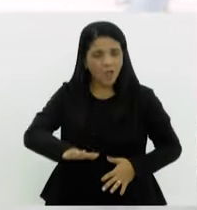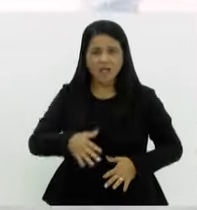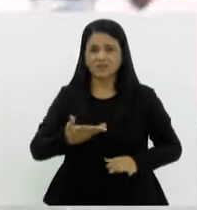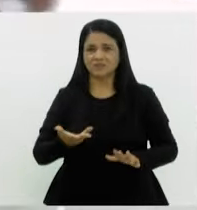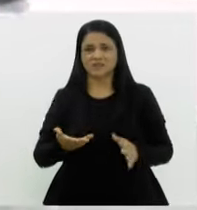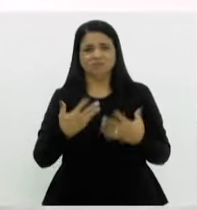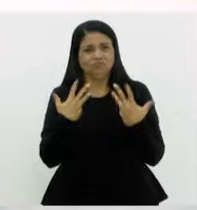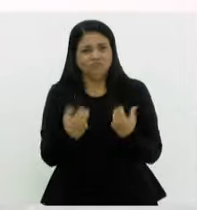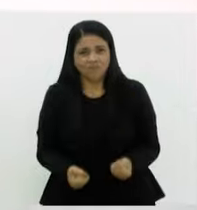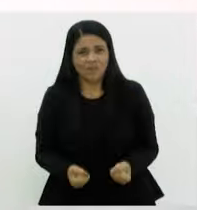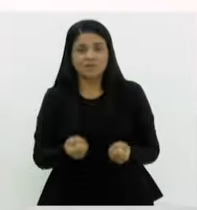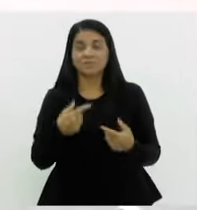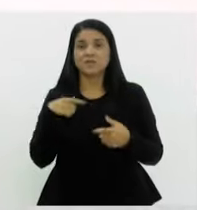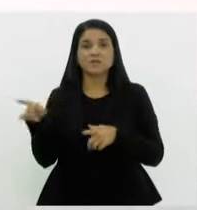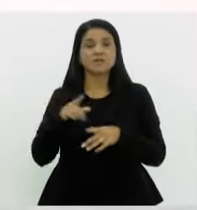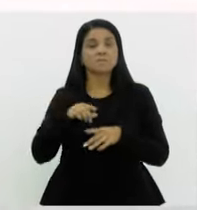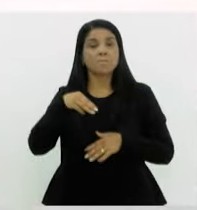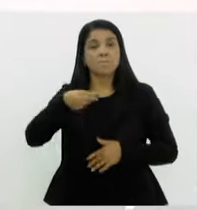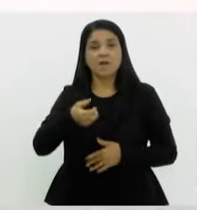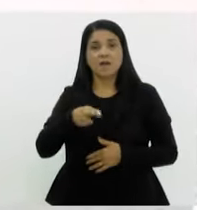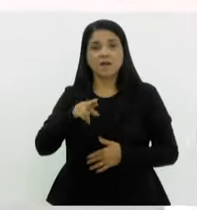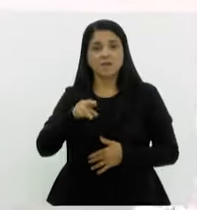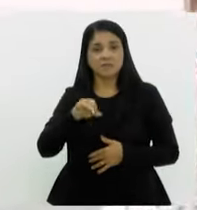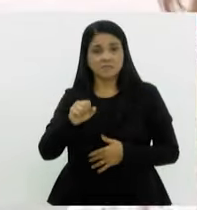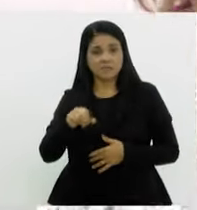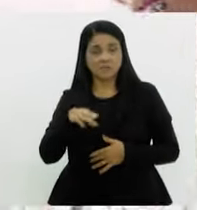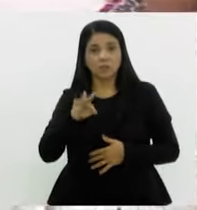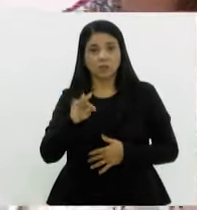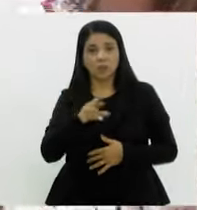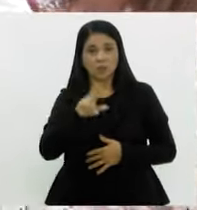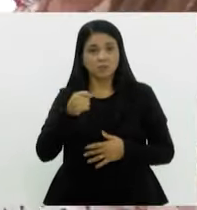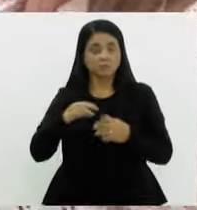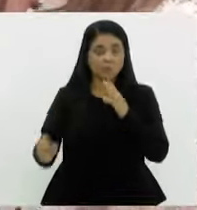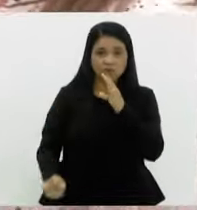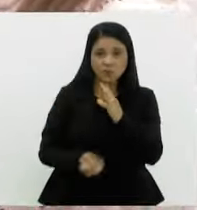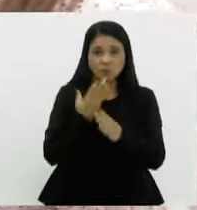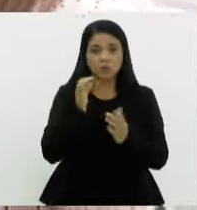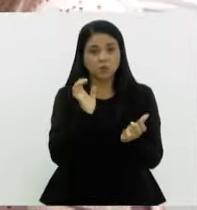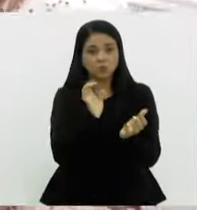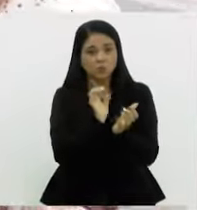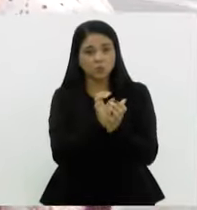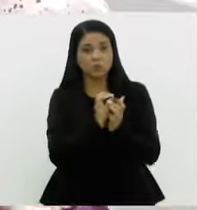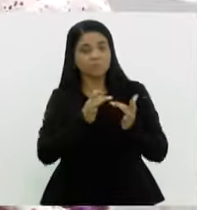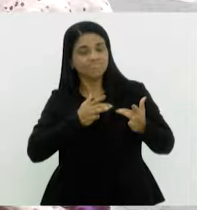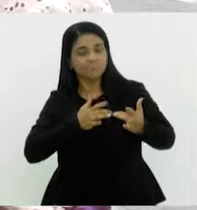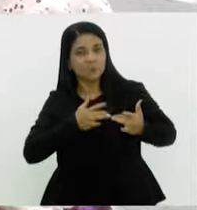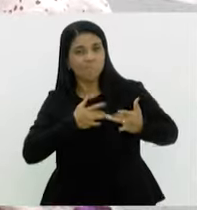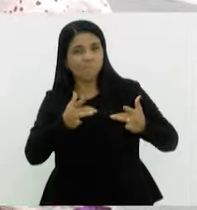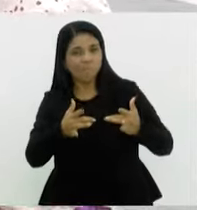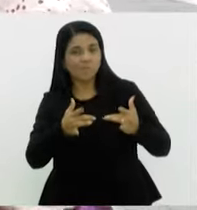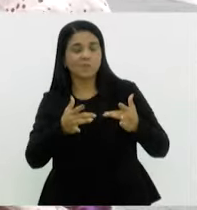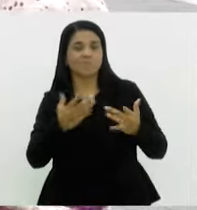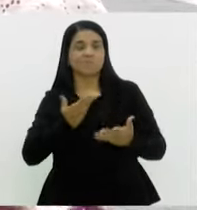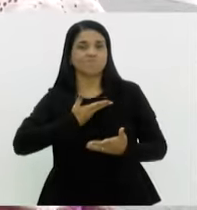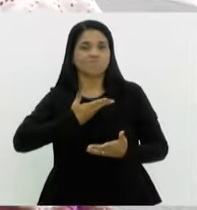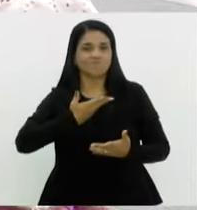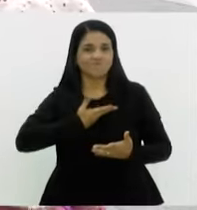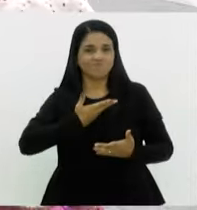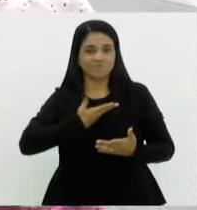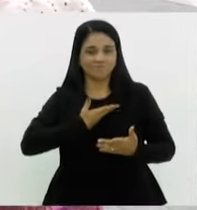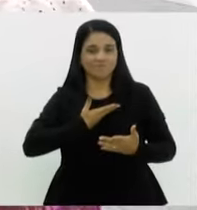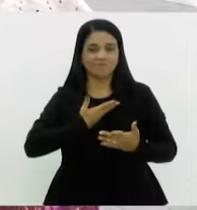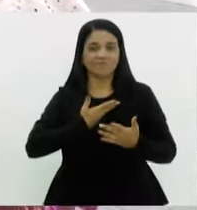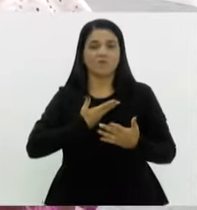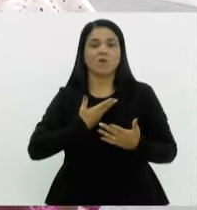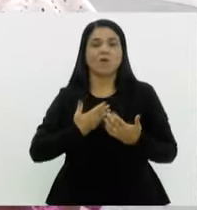Márcia Torres, que é assistente social e fundadora do grupo de apoio Amigos Solidários da Dor do Luto. Márcia, é um processo de fases, que